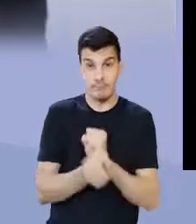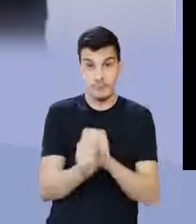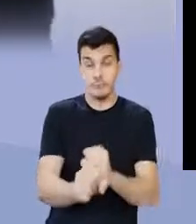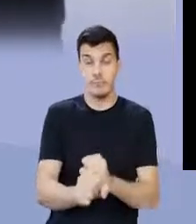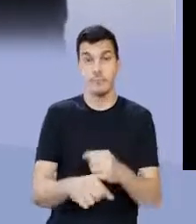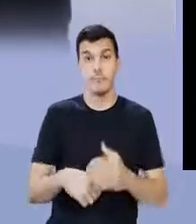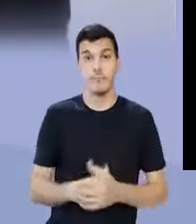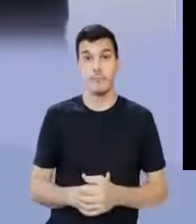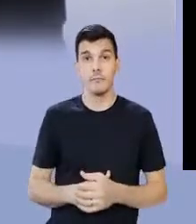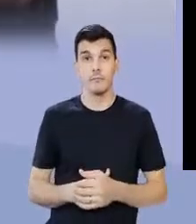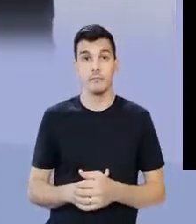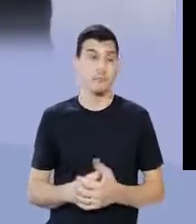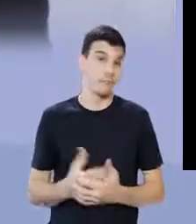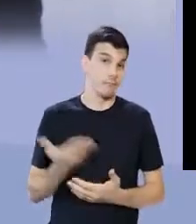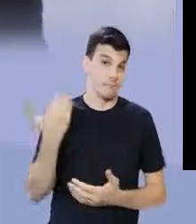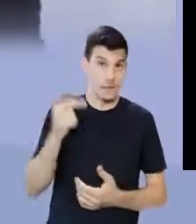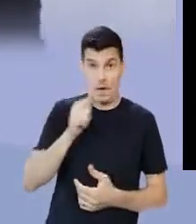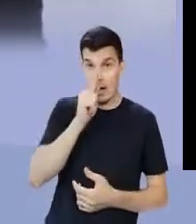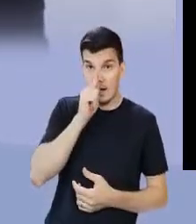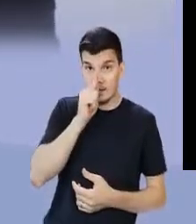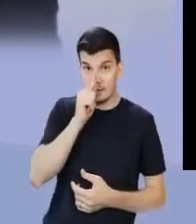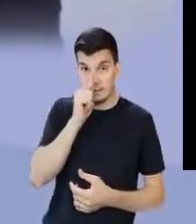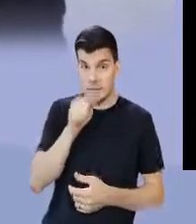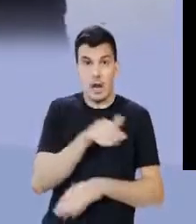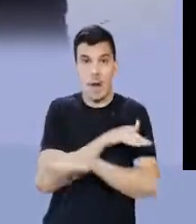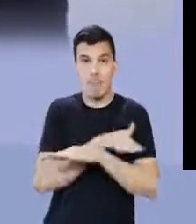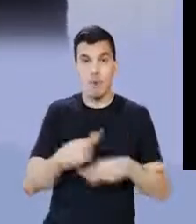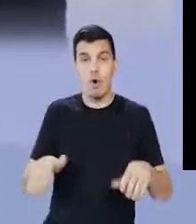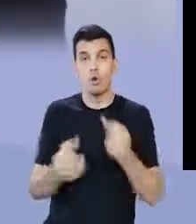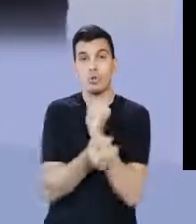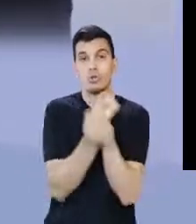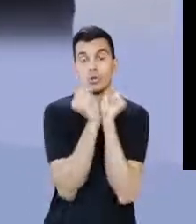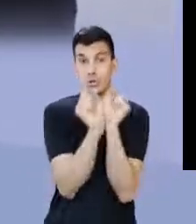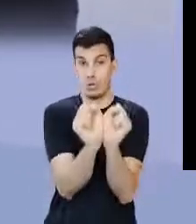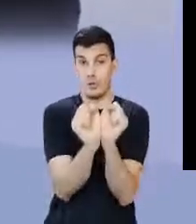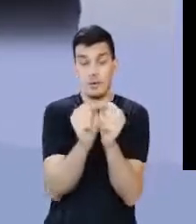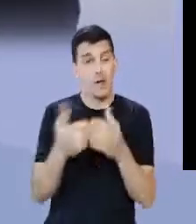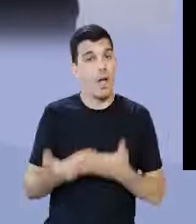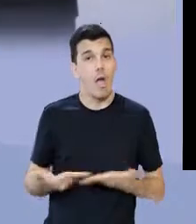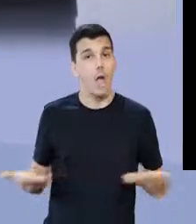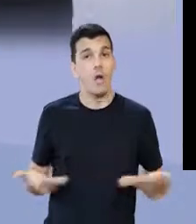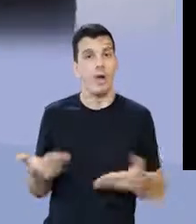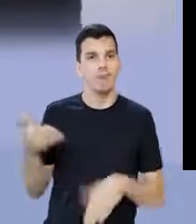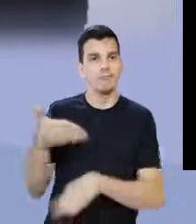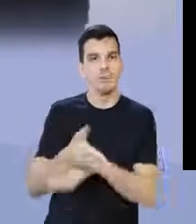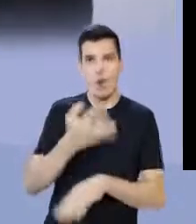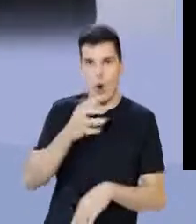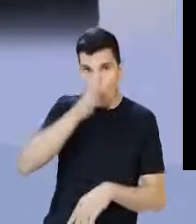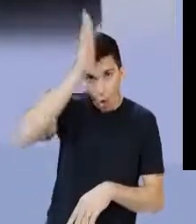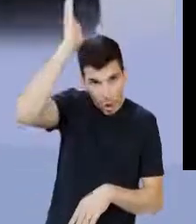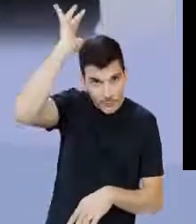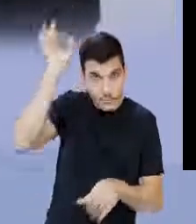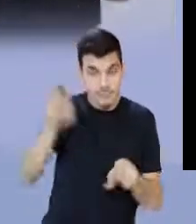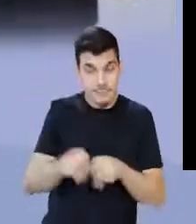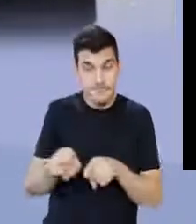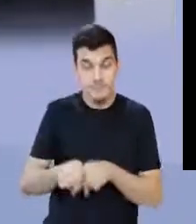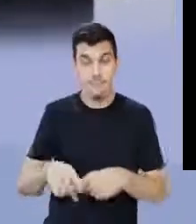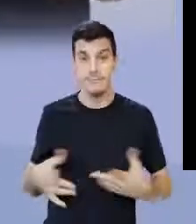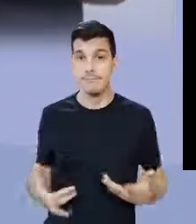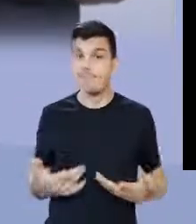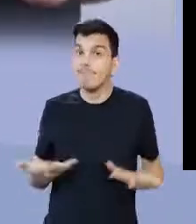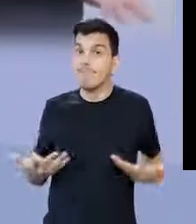mais escravos por dívida, desde a época lá da Grécia que havia abolido a escravidão por dívida, essa ideia acaba chegando em Roma,